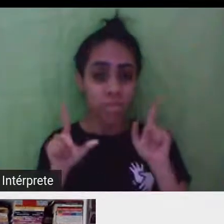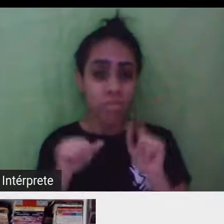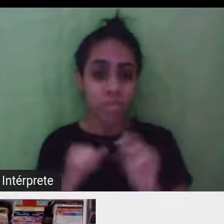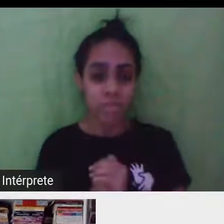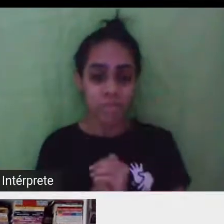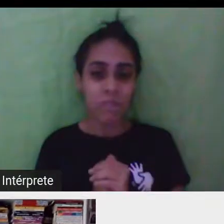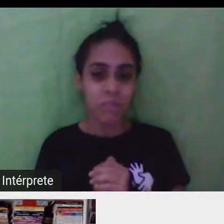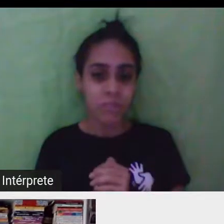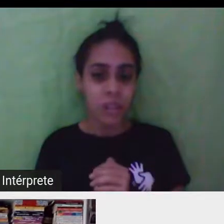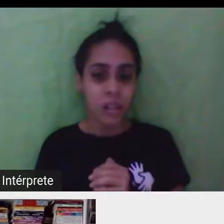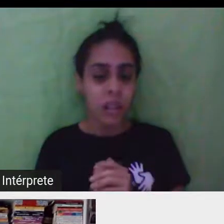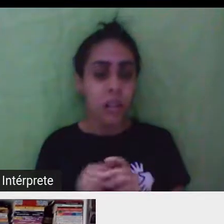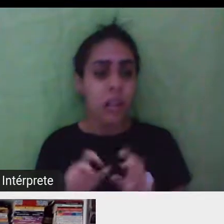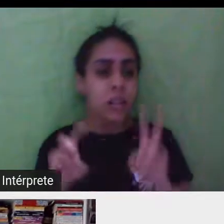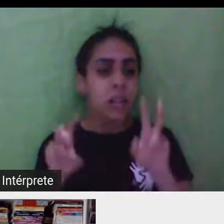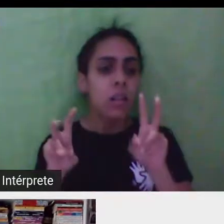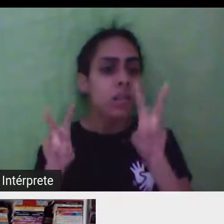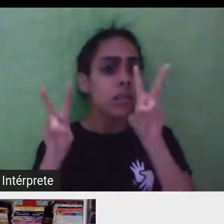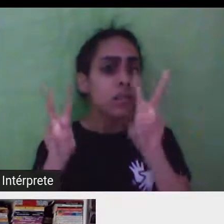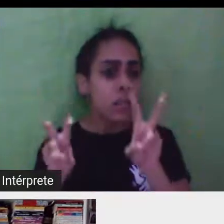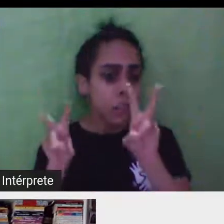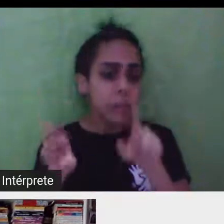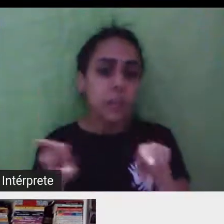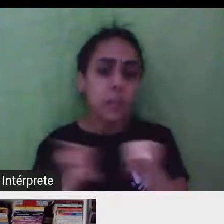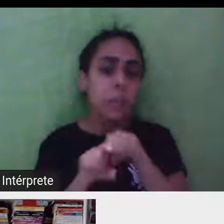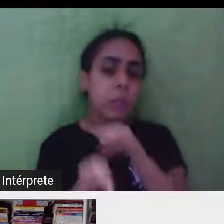questão da boneca, né,